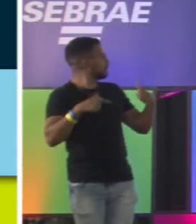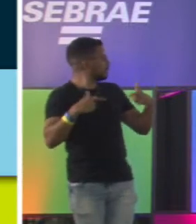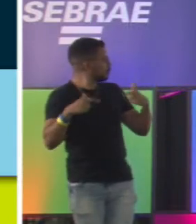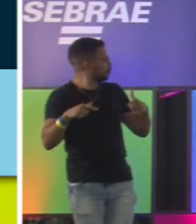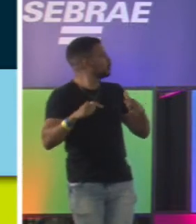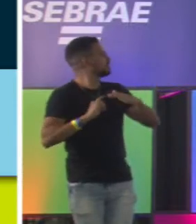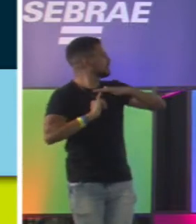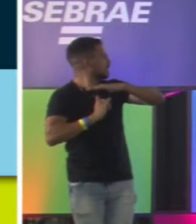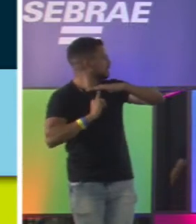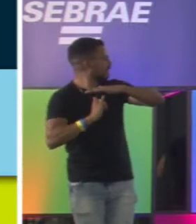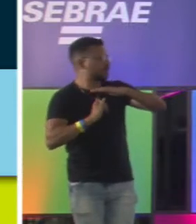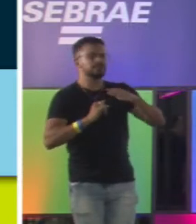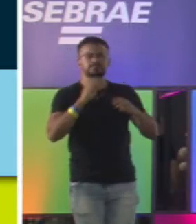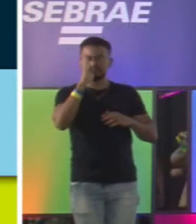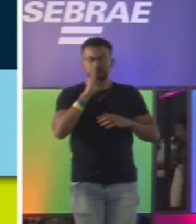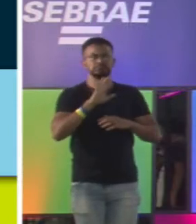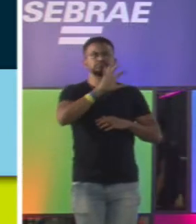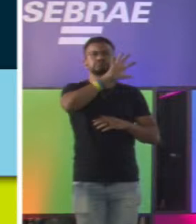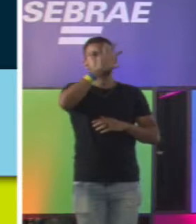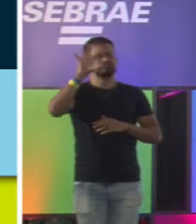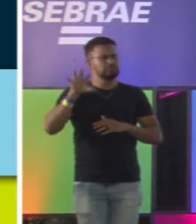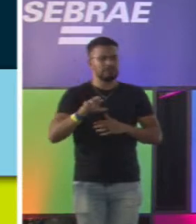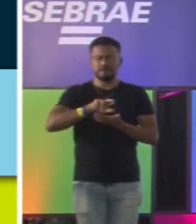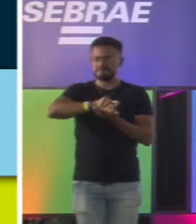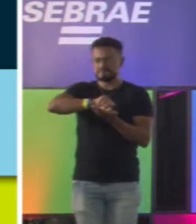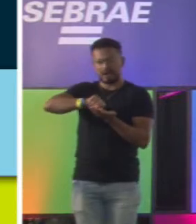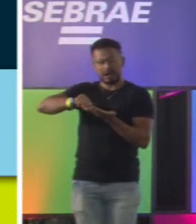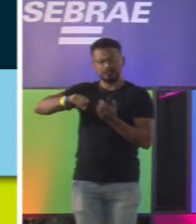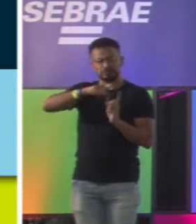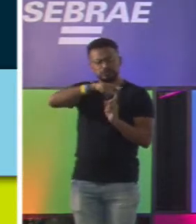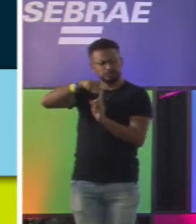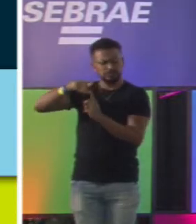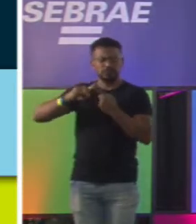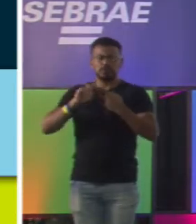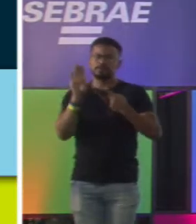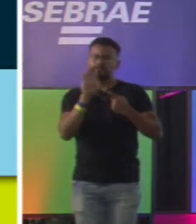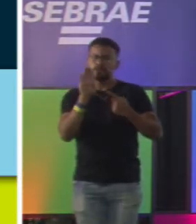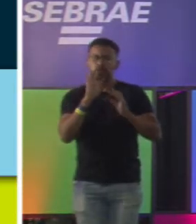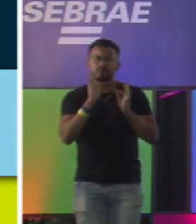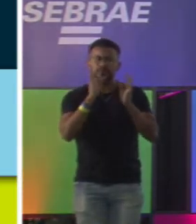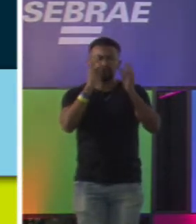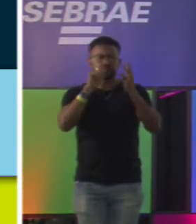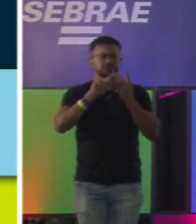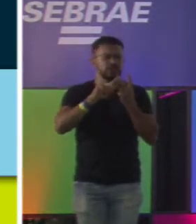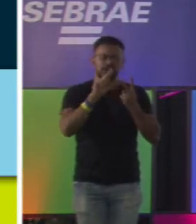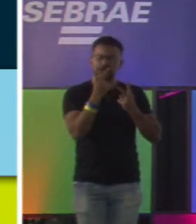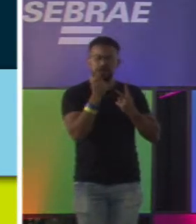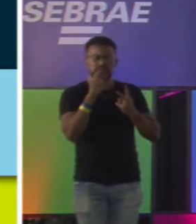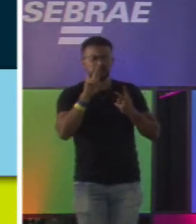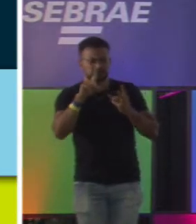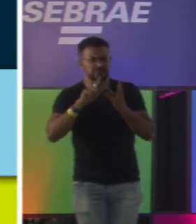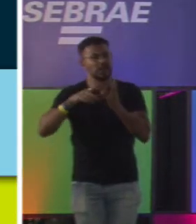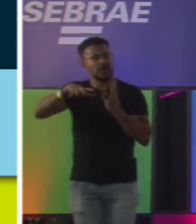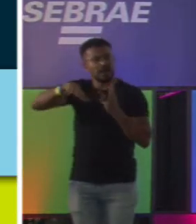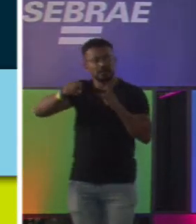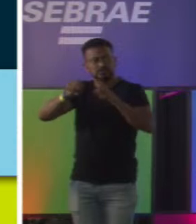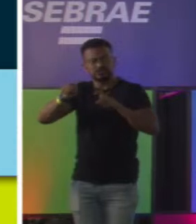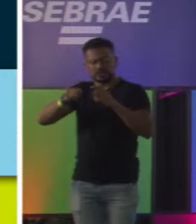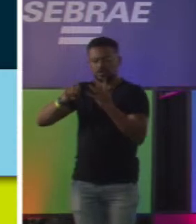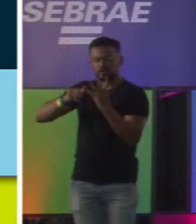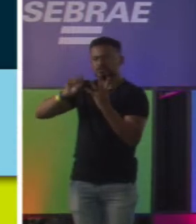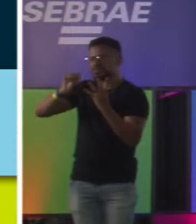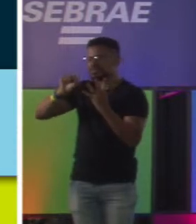E trabalhei com diversos tipos de startup. Biotecnologia, hard, startups da área digital, SaaS, marketplace,